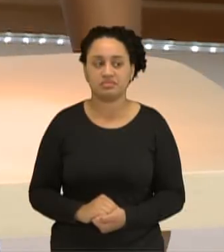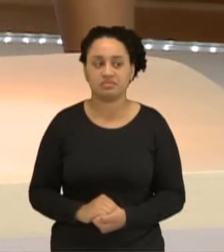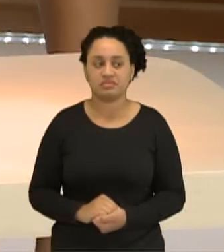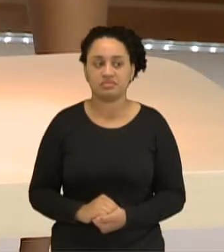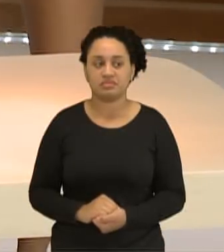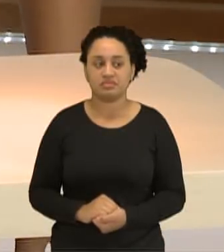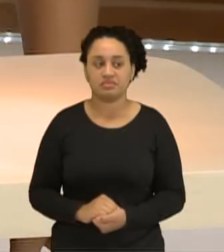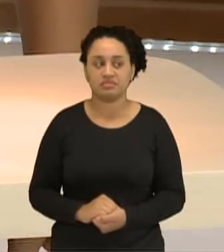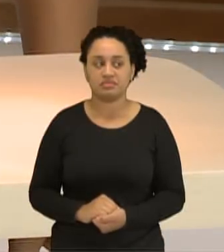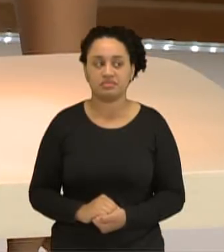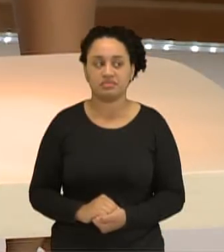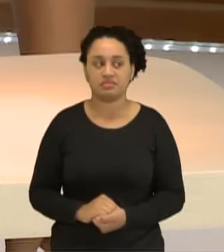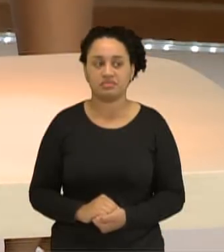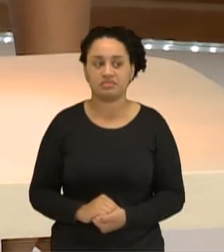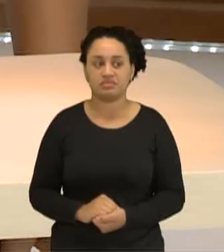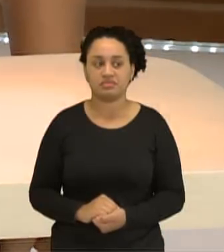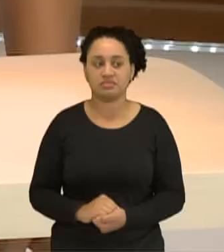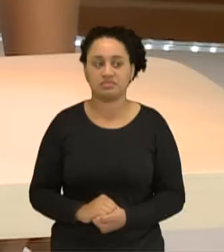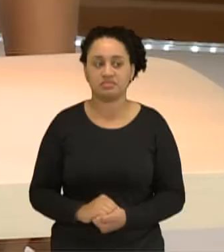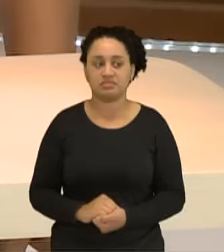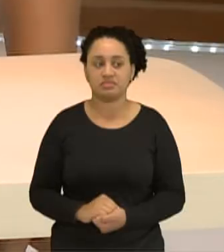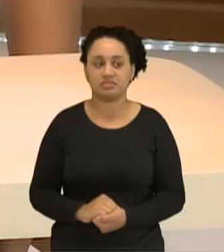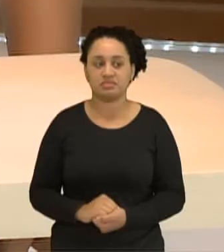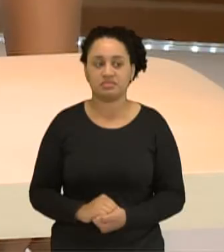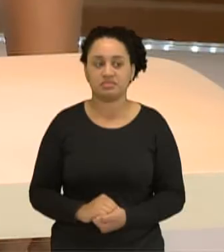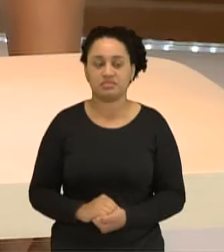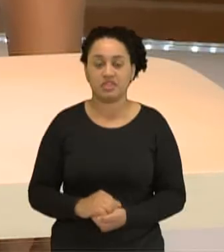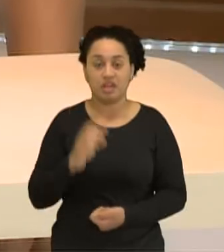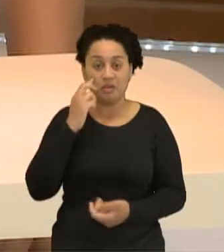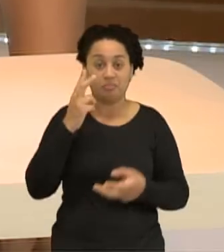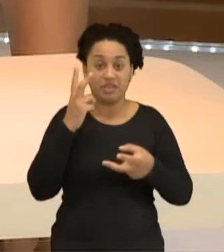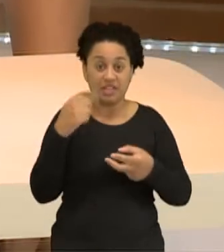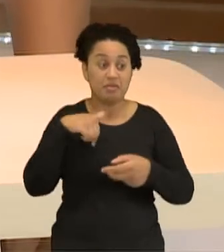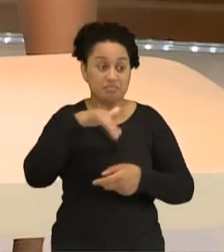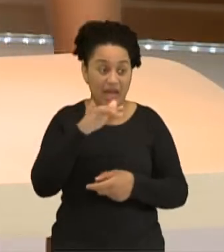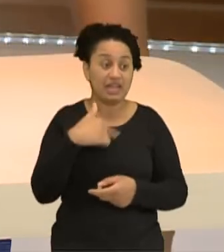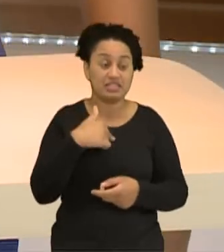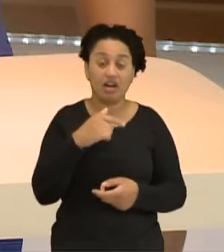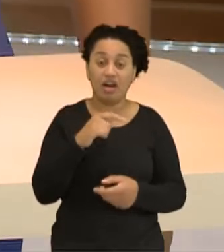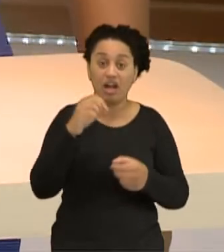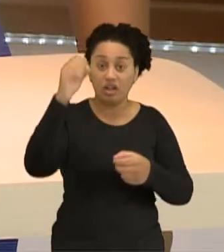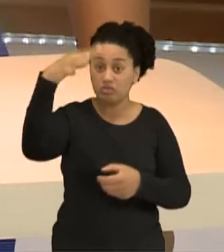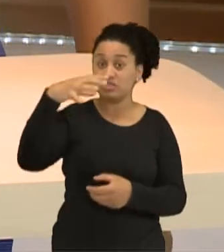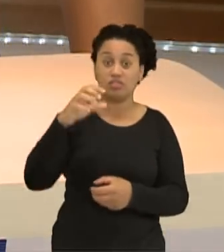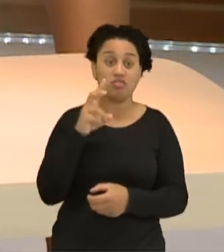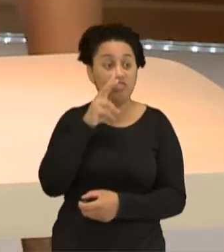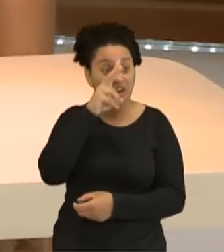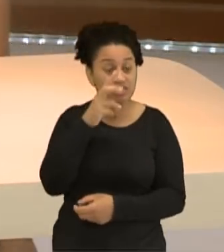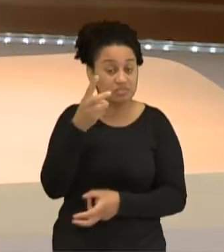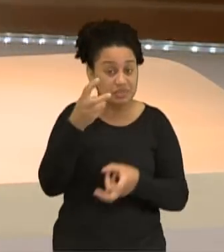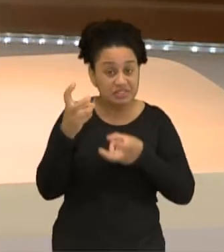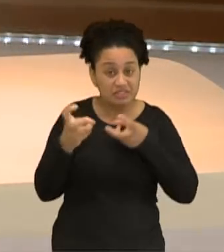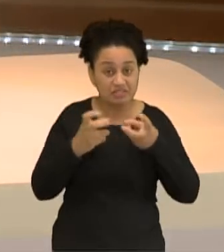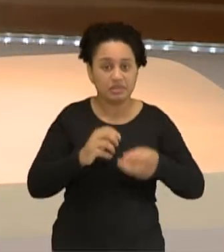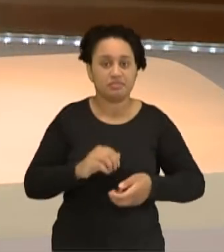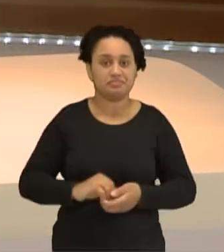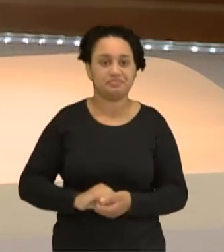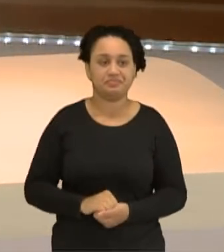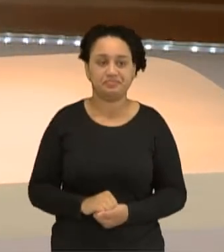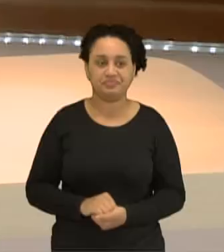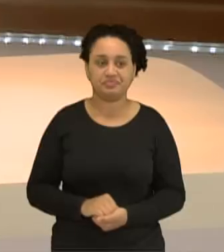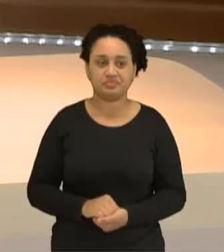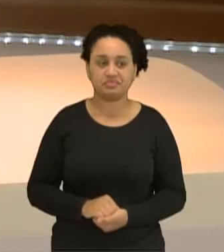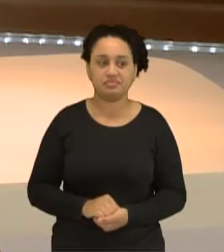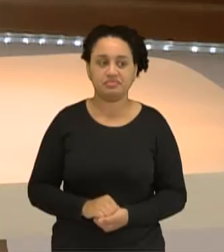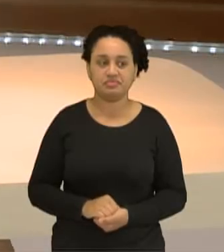Olha lá. Quanto mais sal eu coloco, maior é a capacidade... Olha que interessante. Quanto mais sal